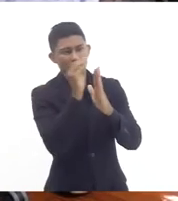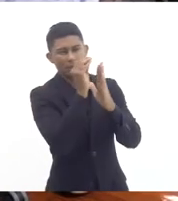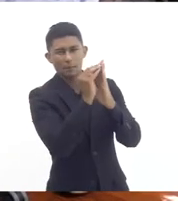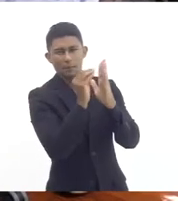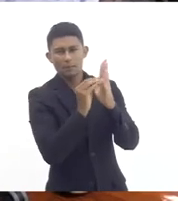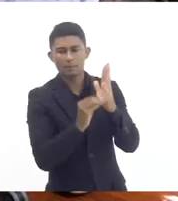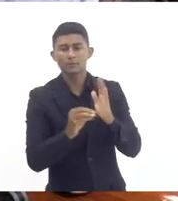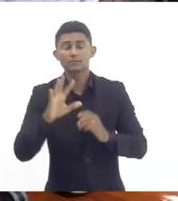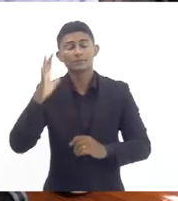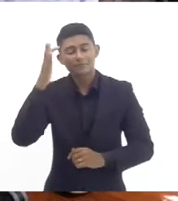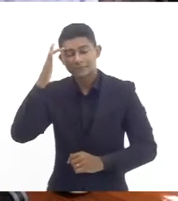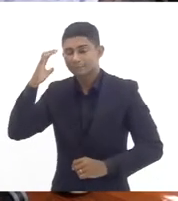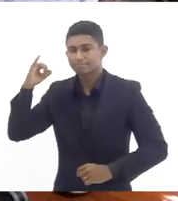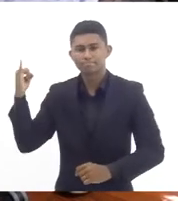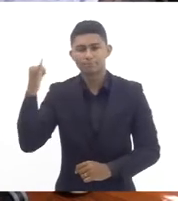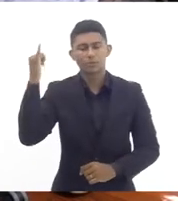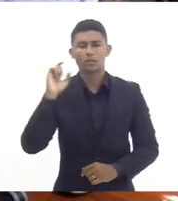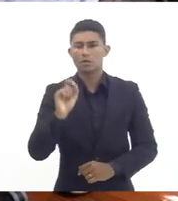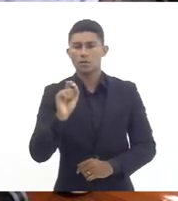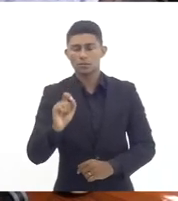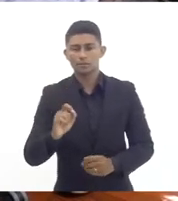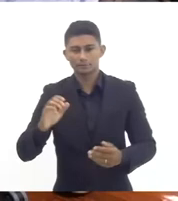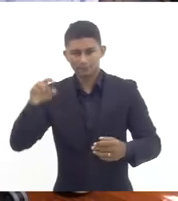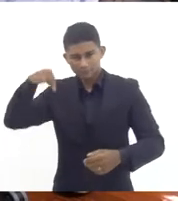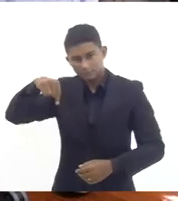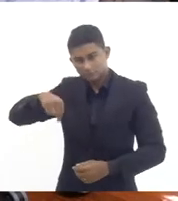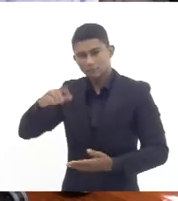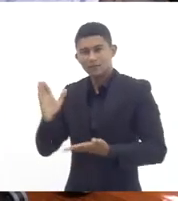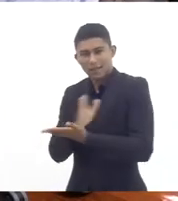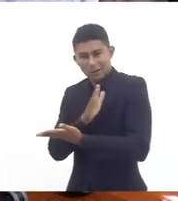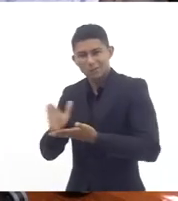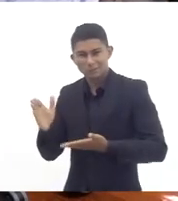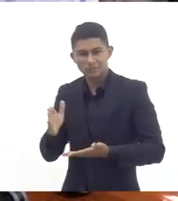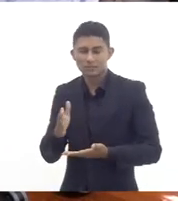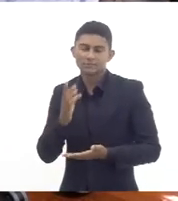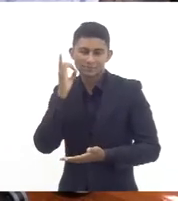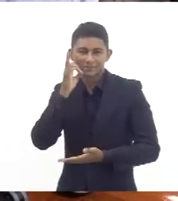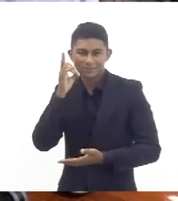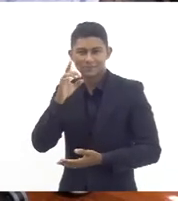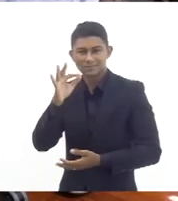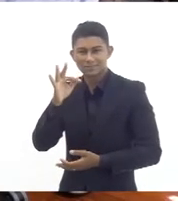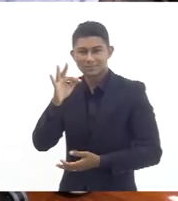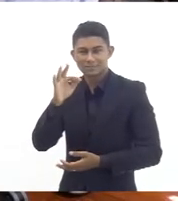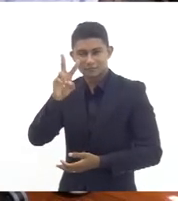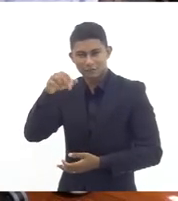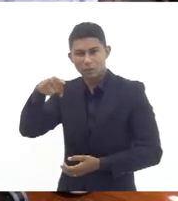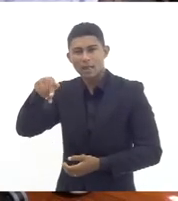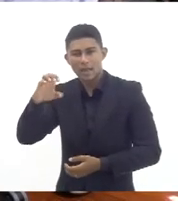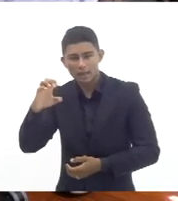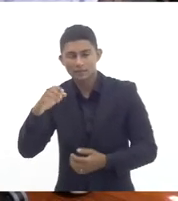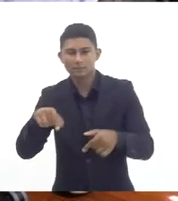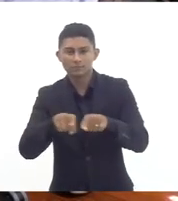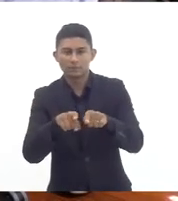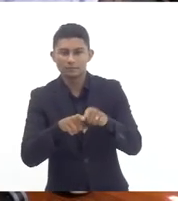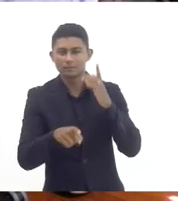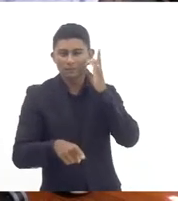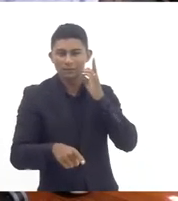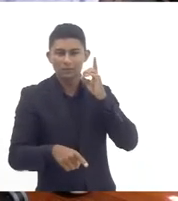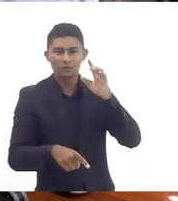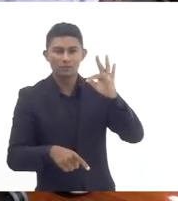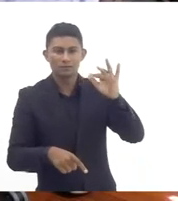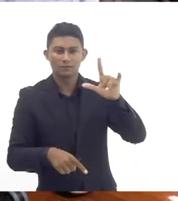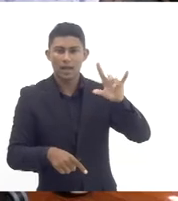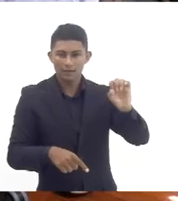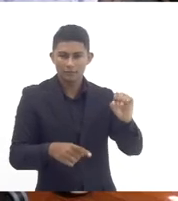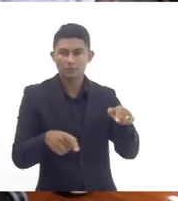que algumas questões que foram apresentadas aqui pelo deputado Valdeque Carneiro pelo deputado Flávio Serafini para outros